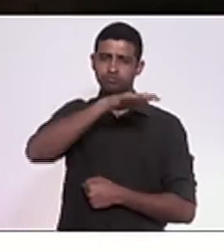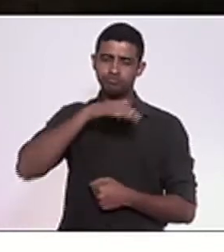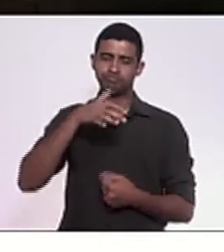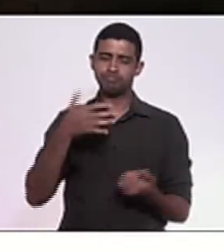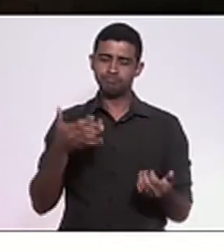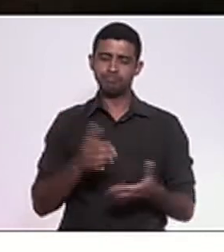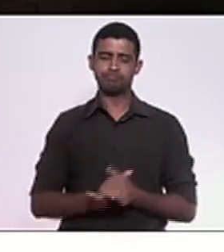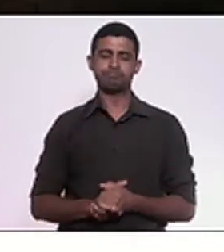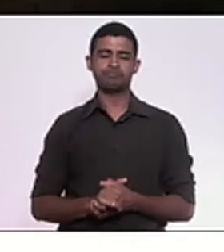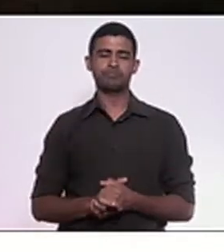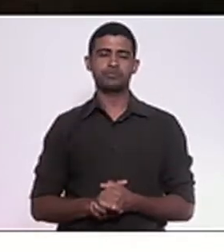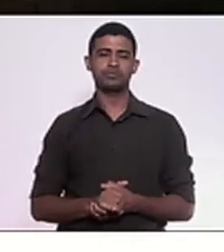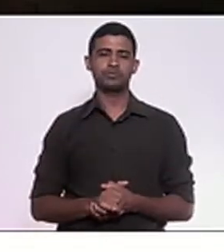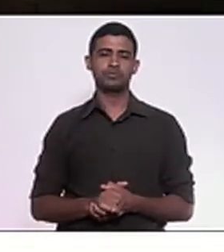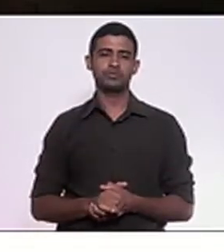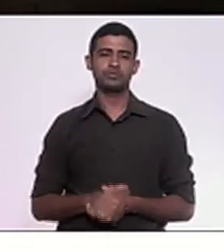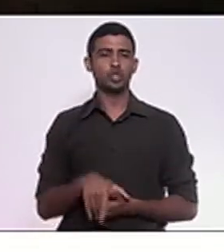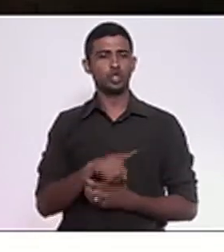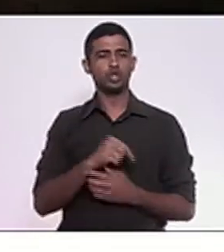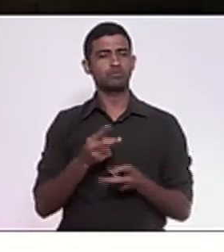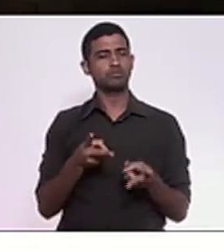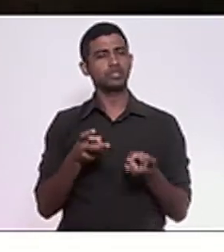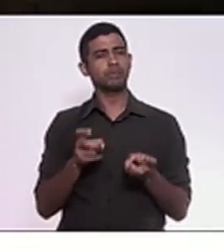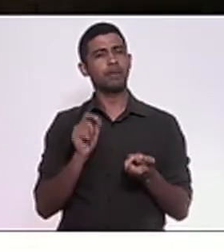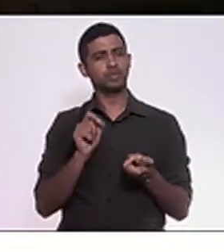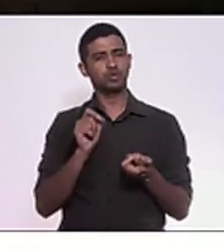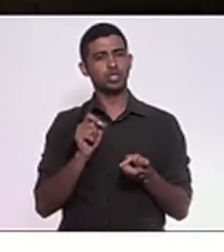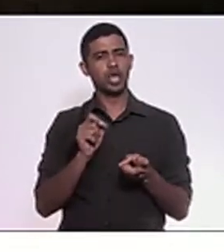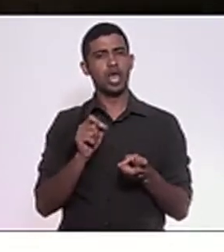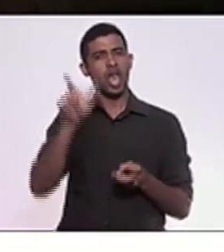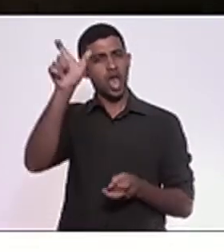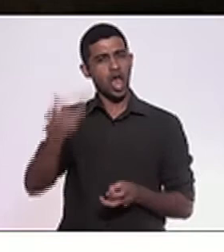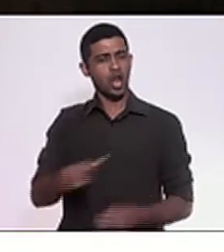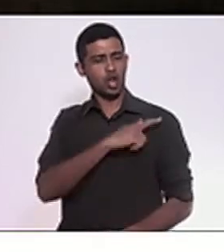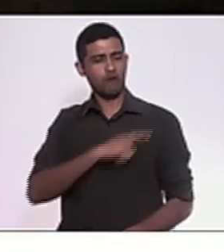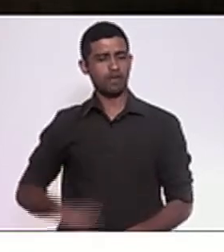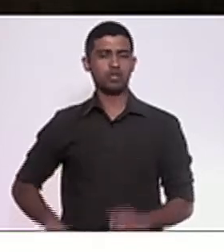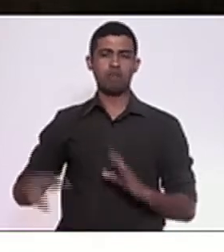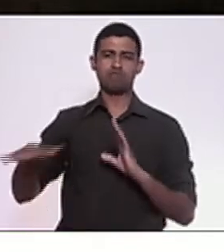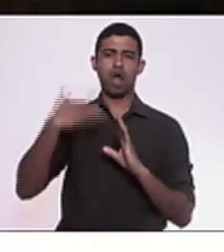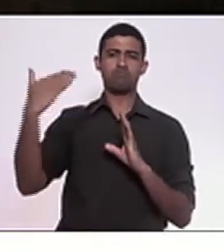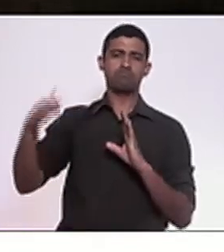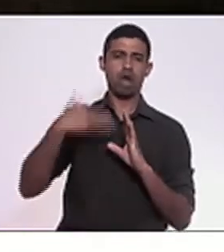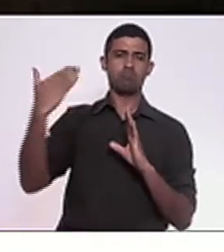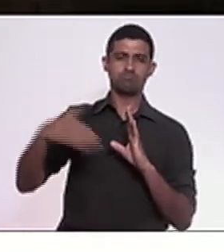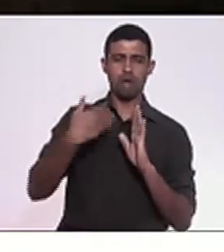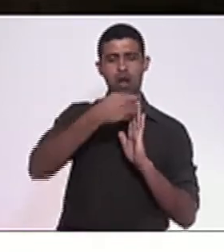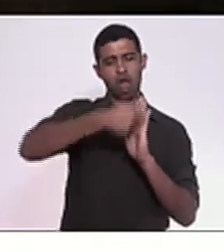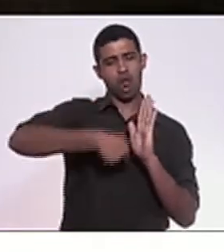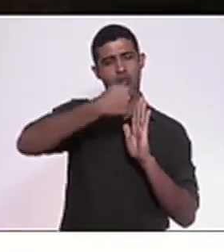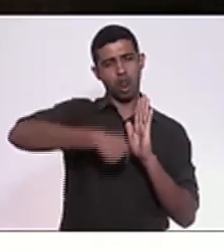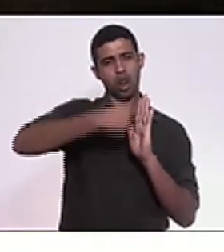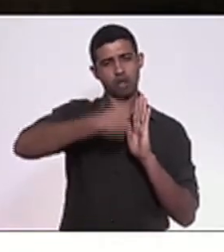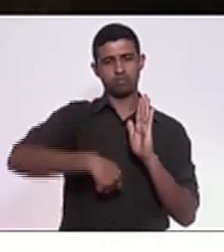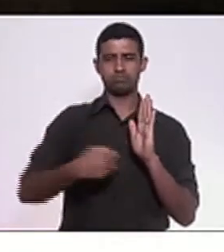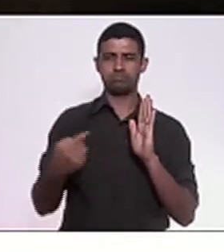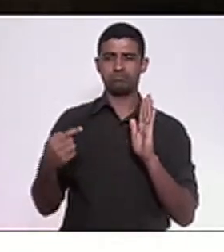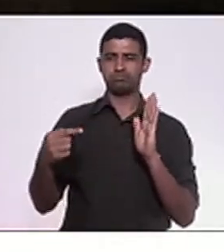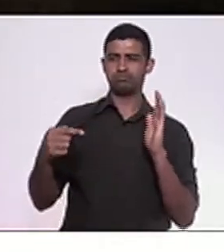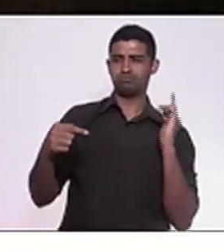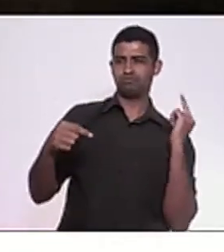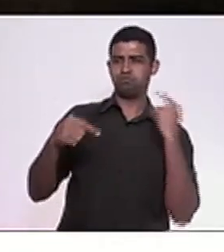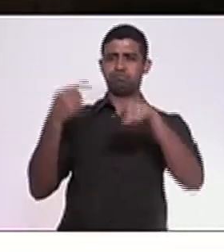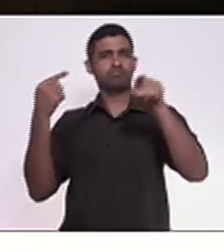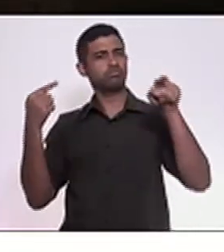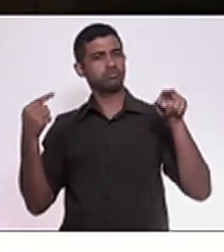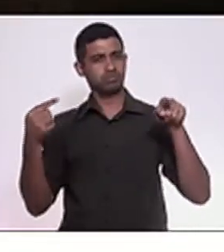todas as mensagens do governador para essa casa vai de encontro o que a